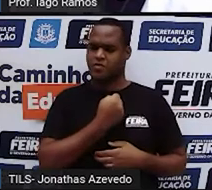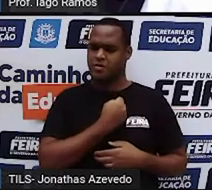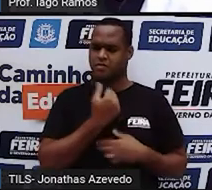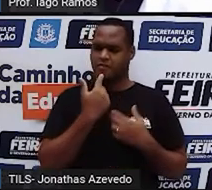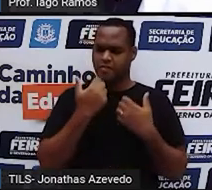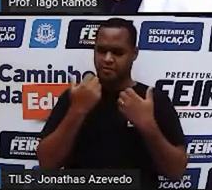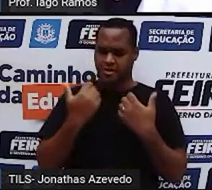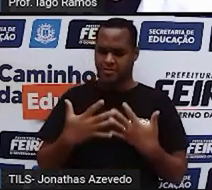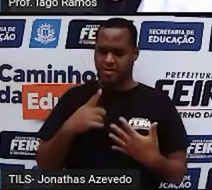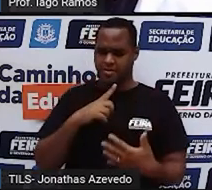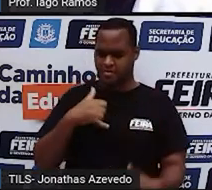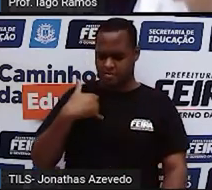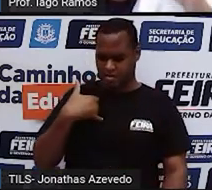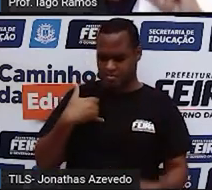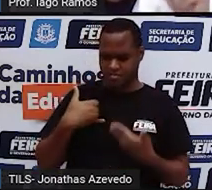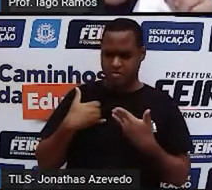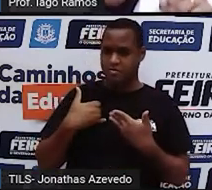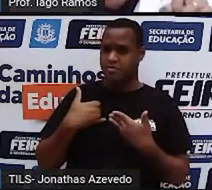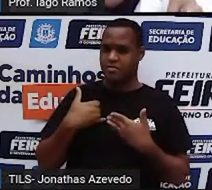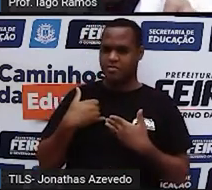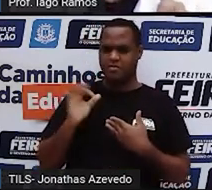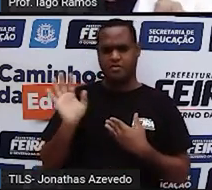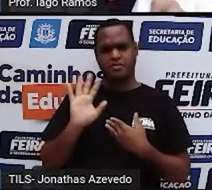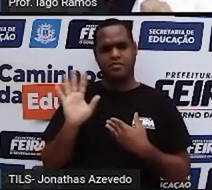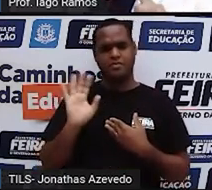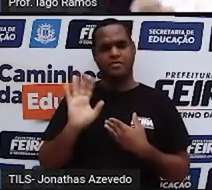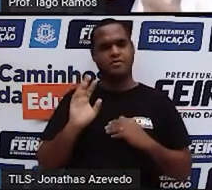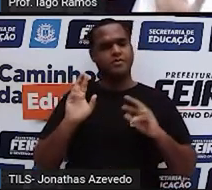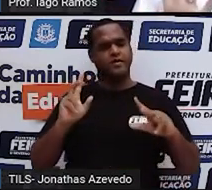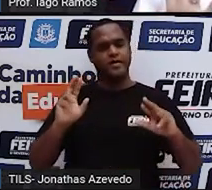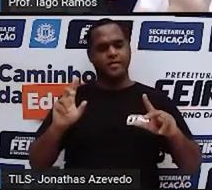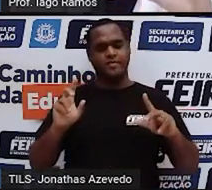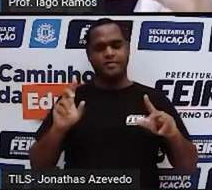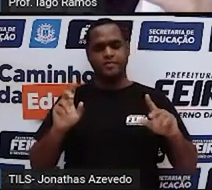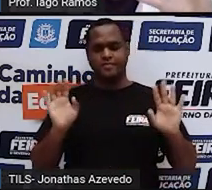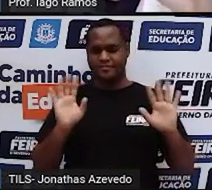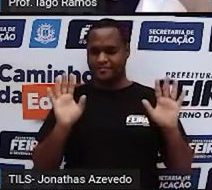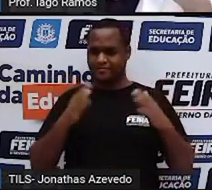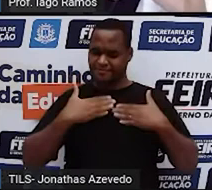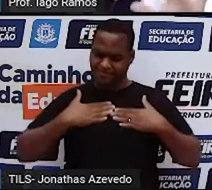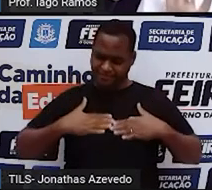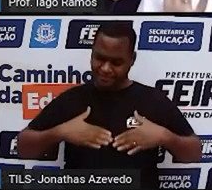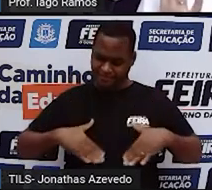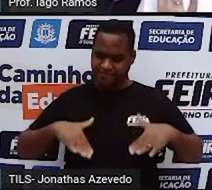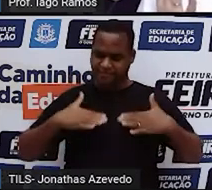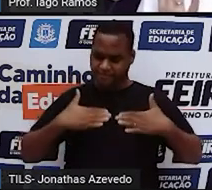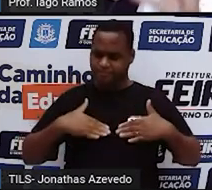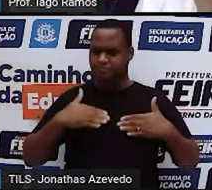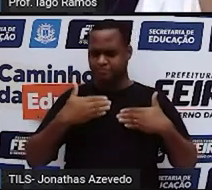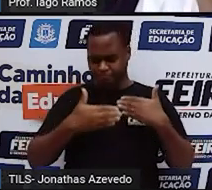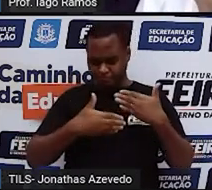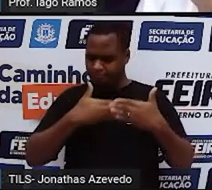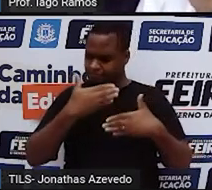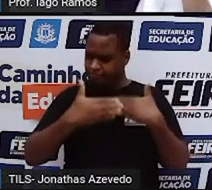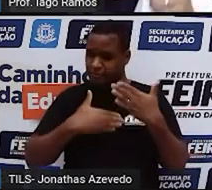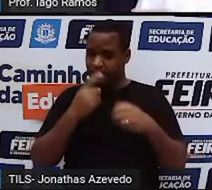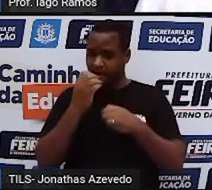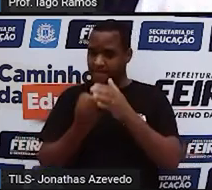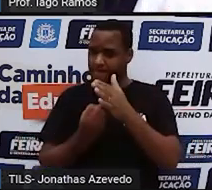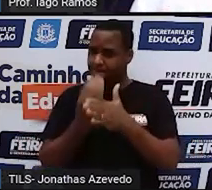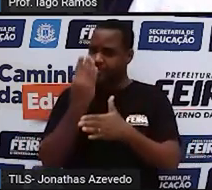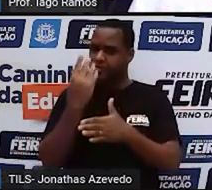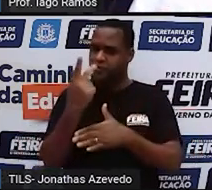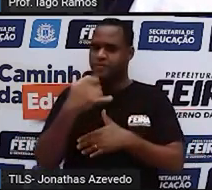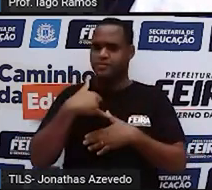querendo dizer que essa queimidade é? Ainda não. Ainda não. devagarzinho. Tem mais alguns passos. Venha comigo